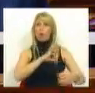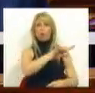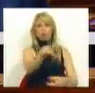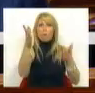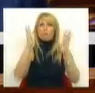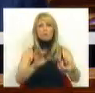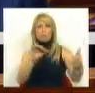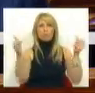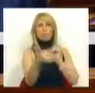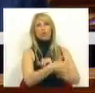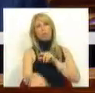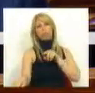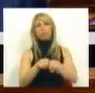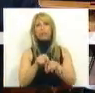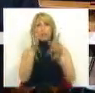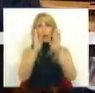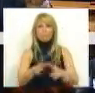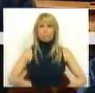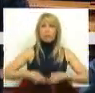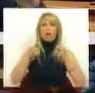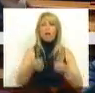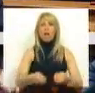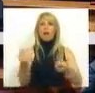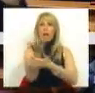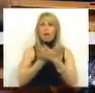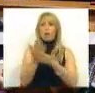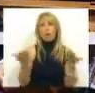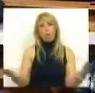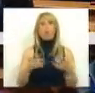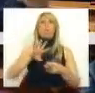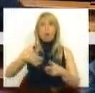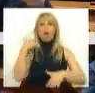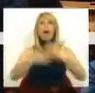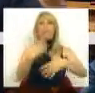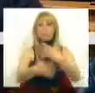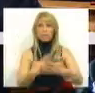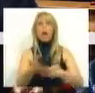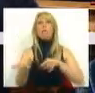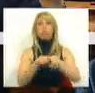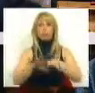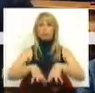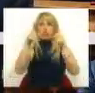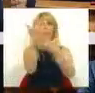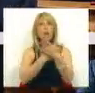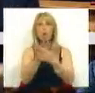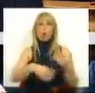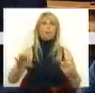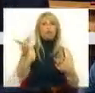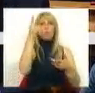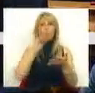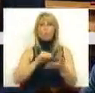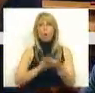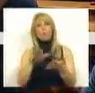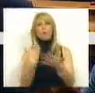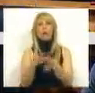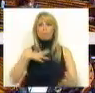crescimento económico. O país só avançará com políticas de crescimento económico e não com o empobrecimento que está a levar Portugal para